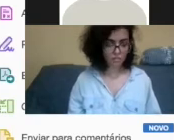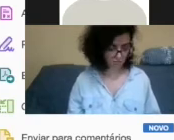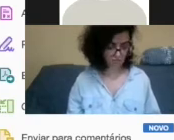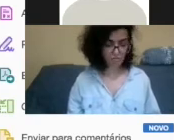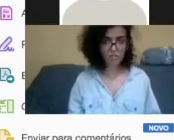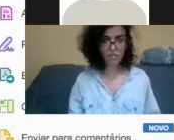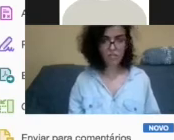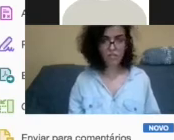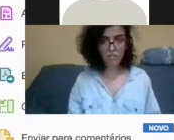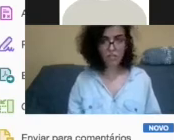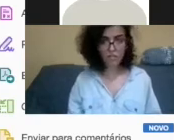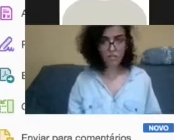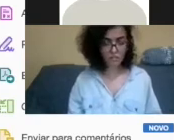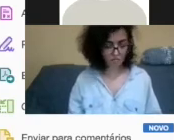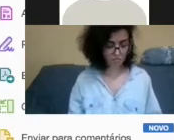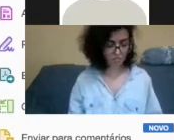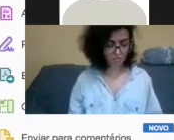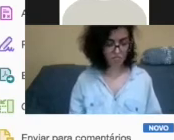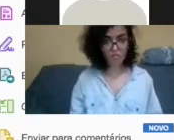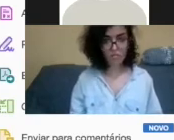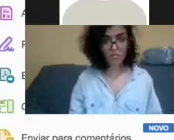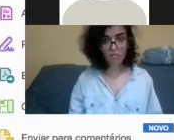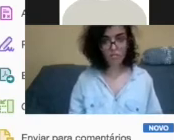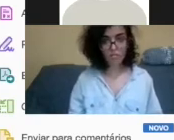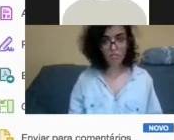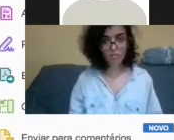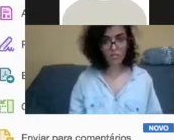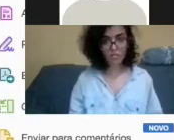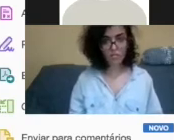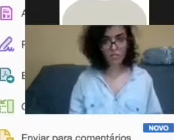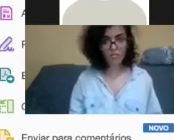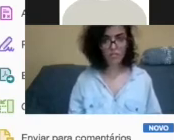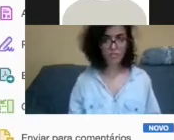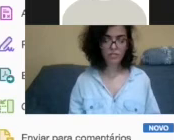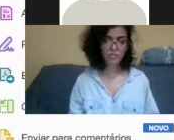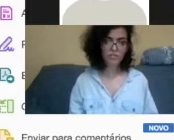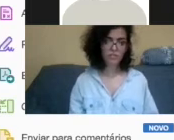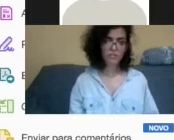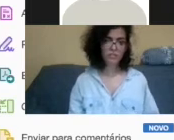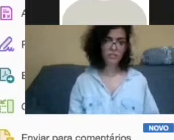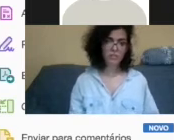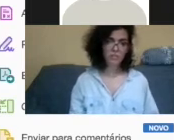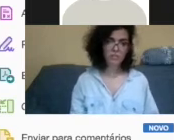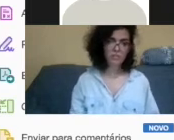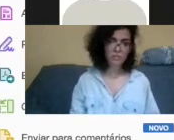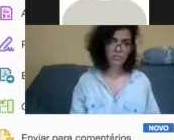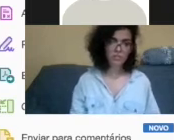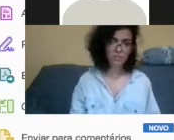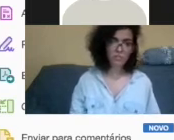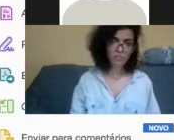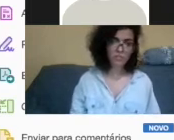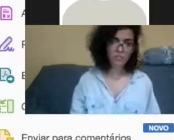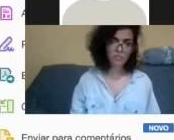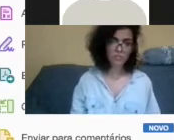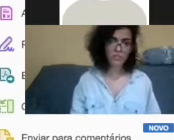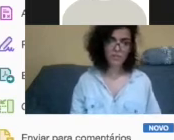não ganha mais volume, ela não entra numa outra dimensão, dimensão física que eu estou falando, ela apenas mudou de cor e a pessoa percebe